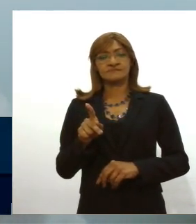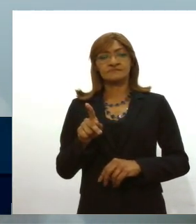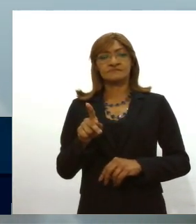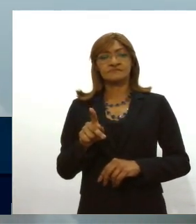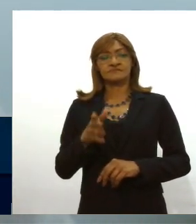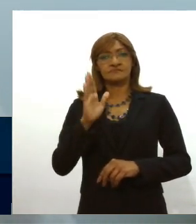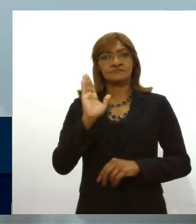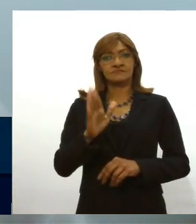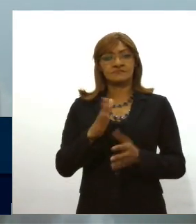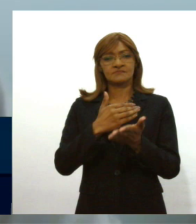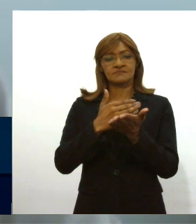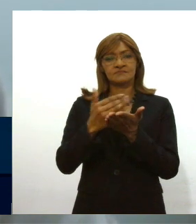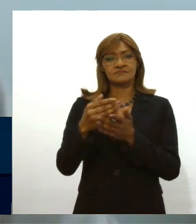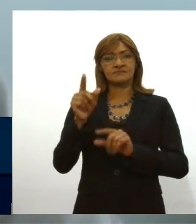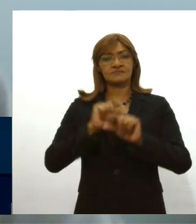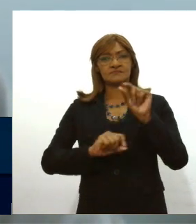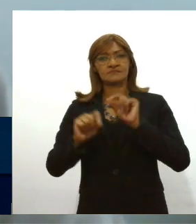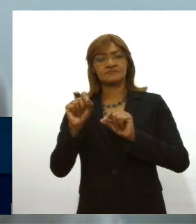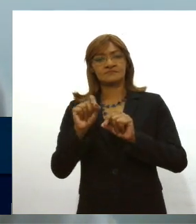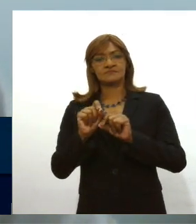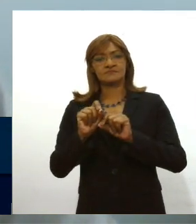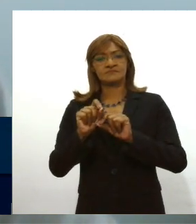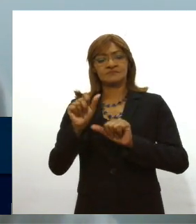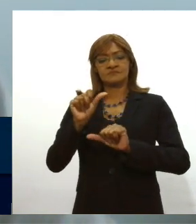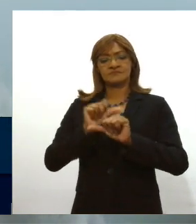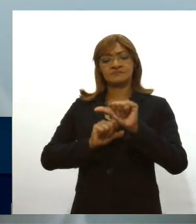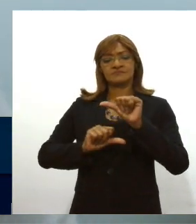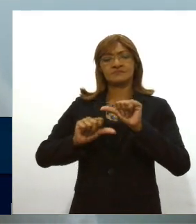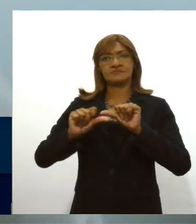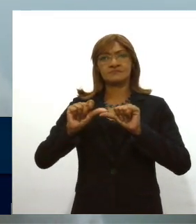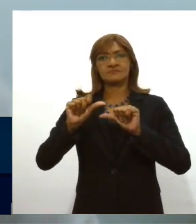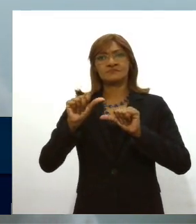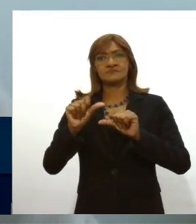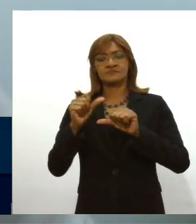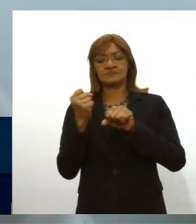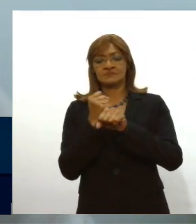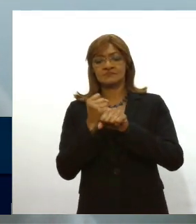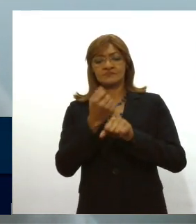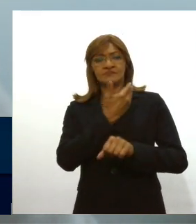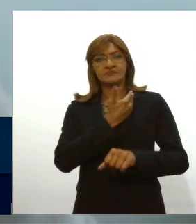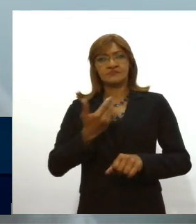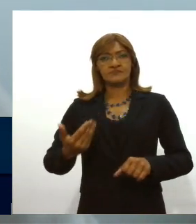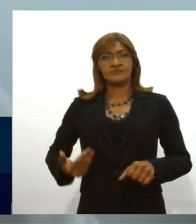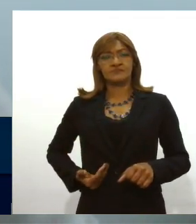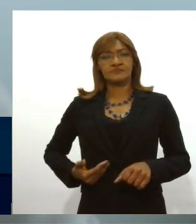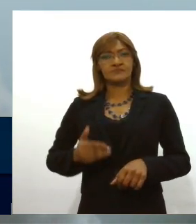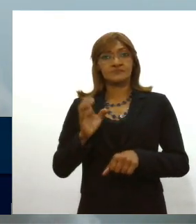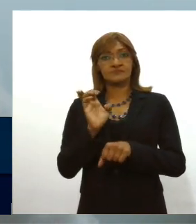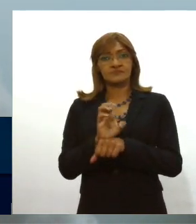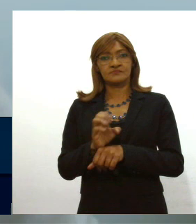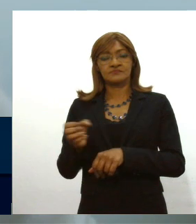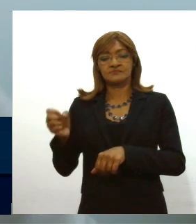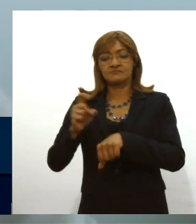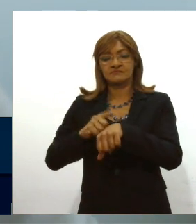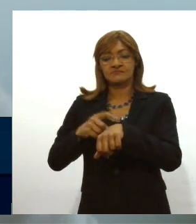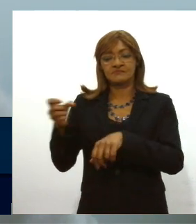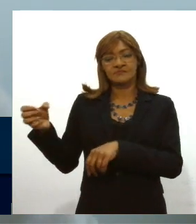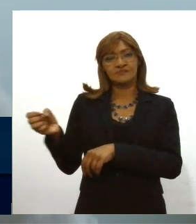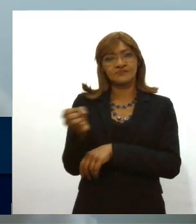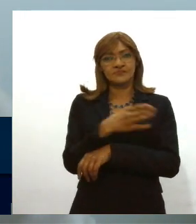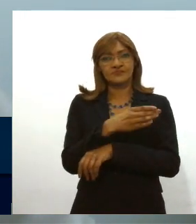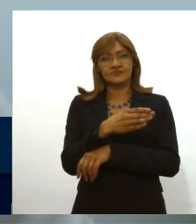início de processo de restauração o governo do estado entra numa nova fase de